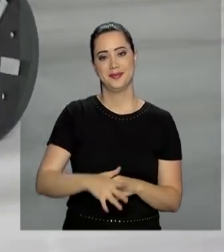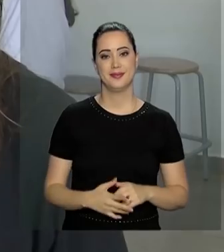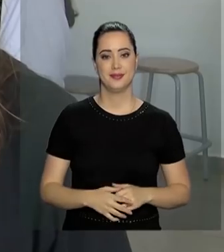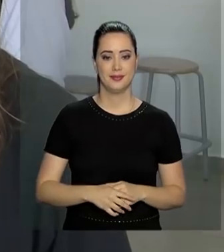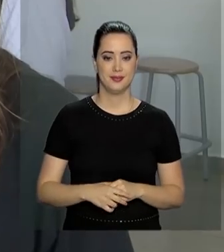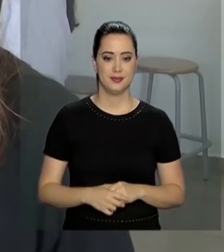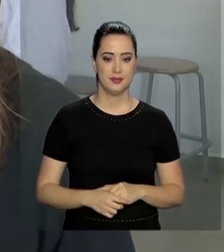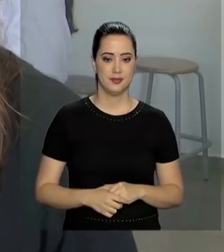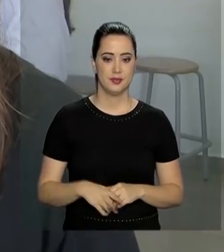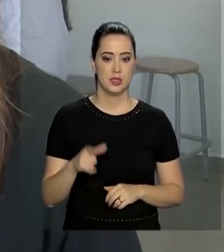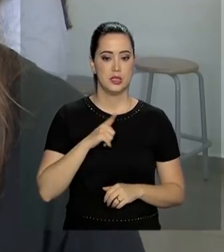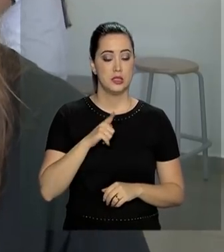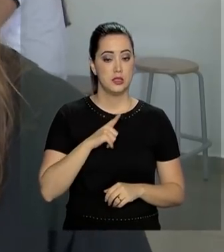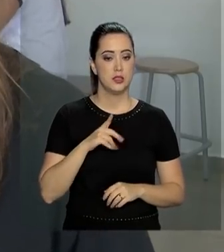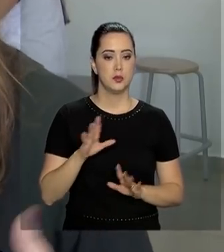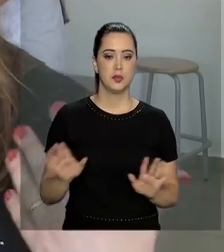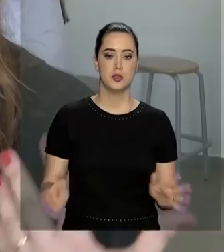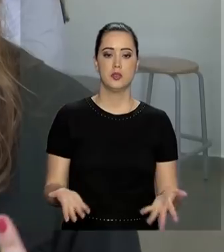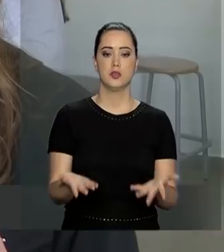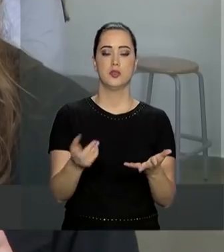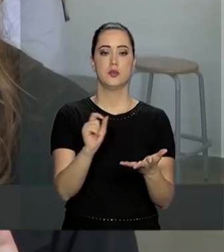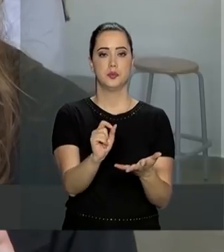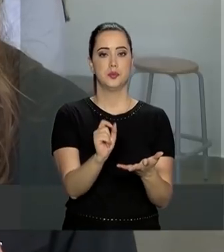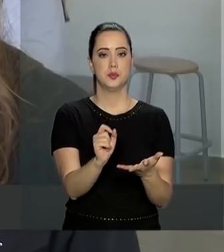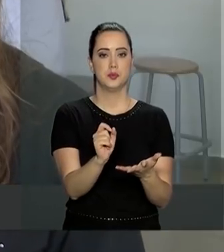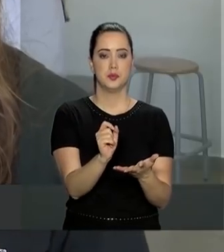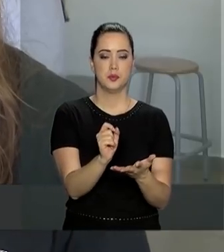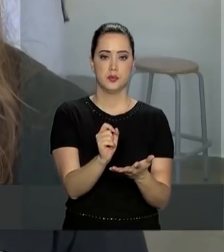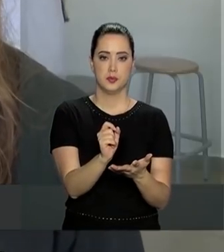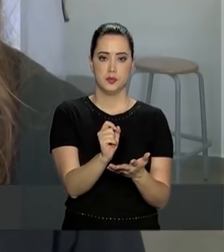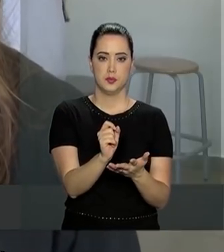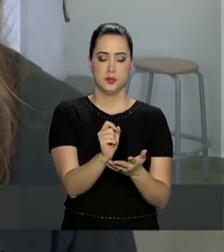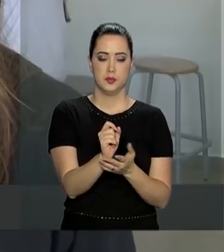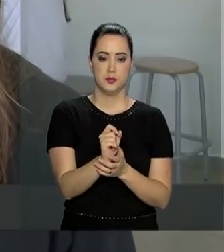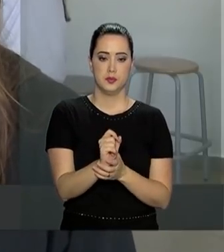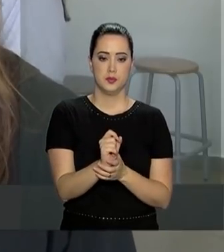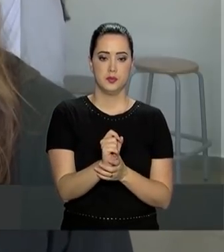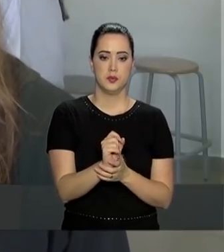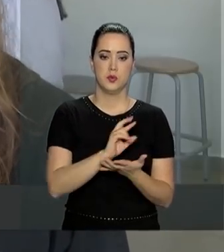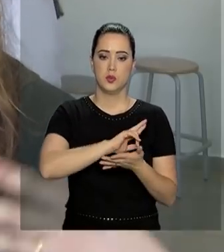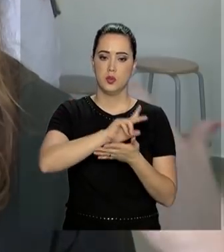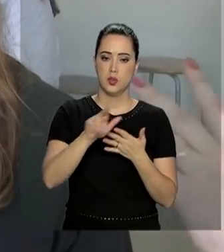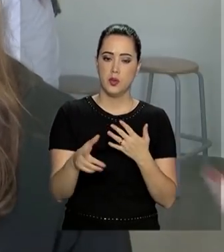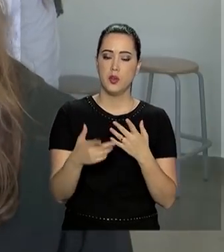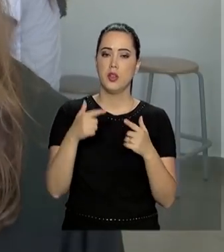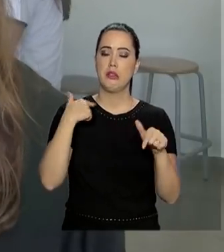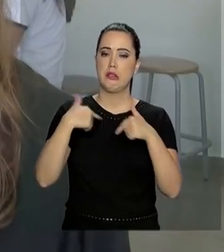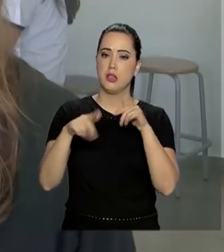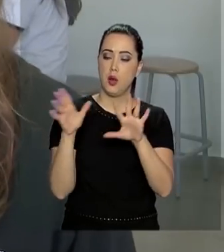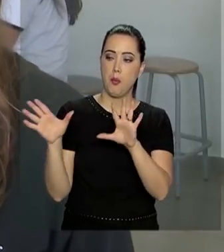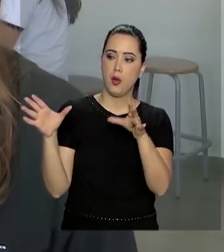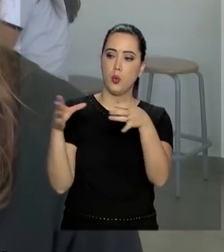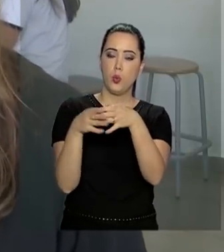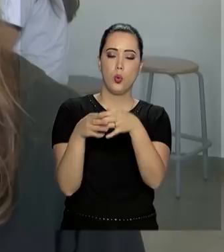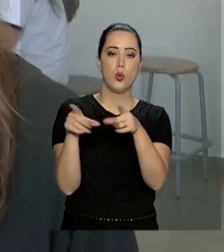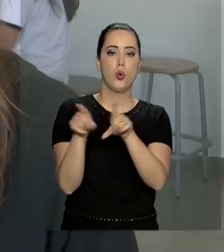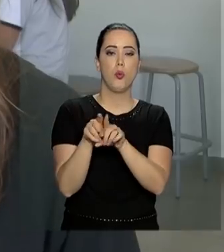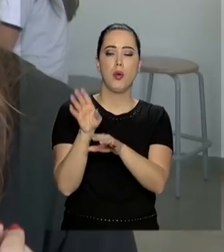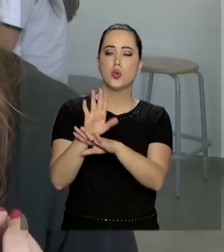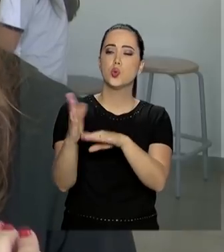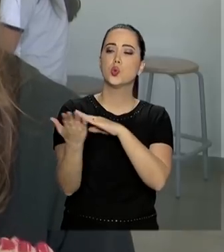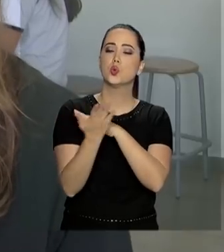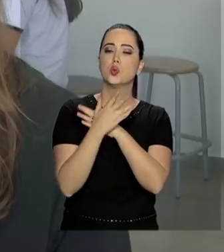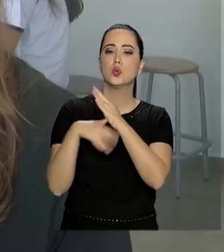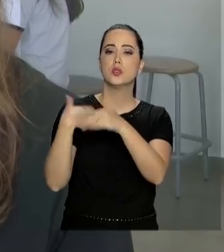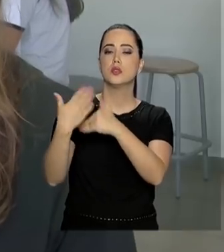Eles têm também o desenvolvimento de habilidades como trabalho em equipe, cooperação,